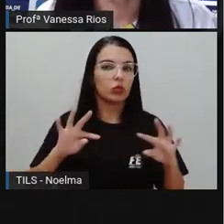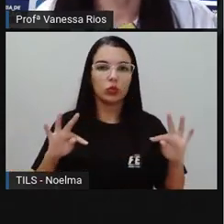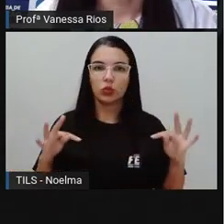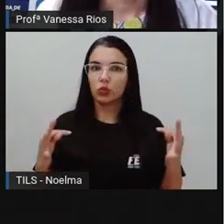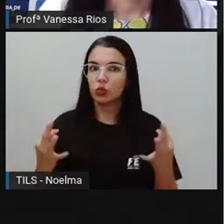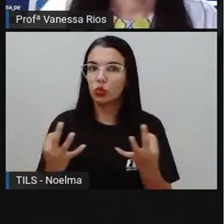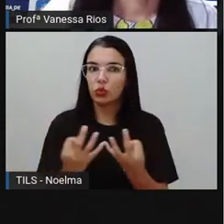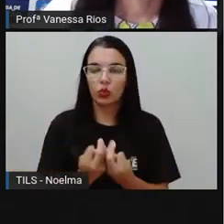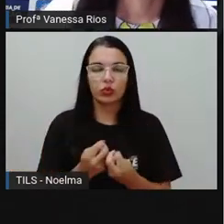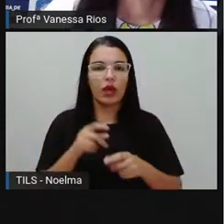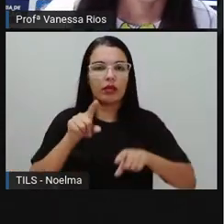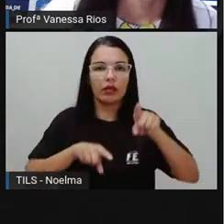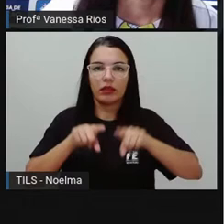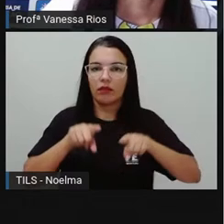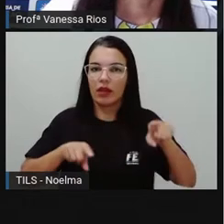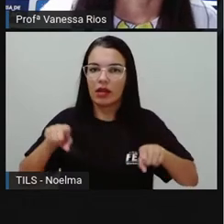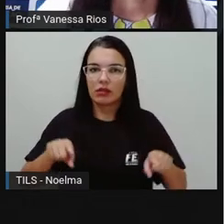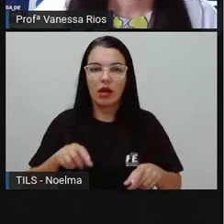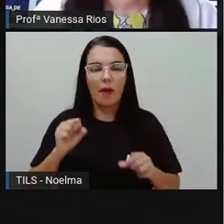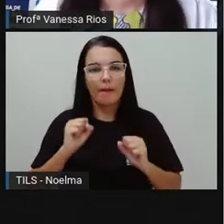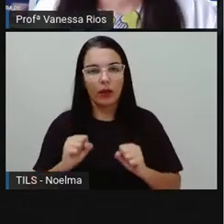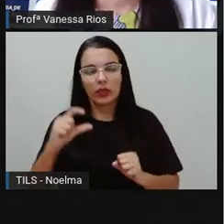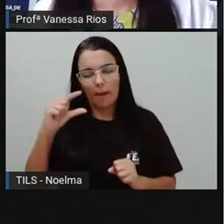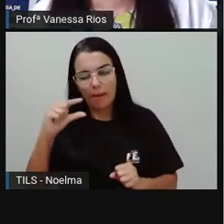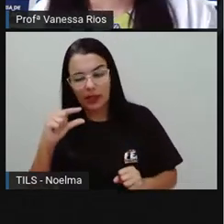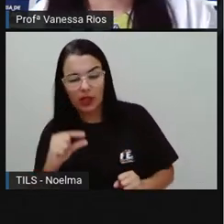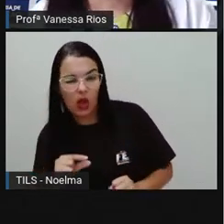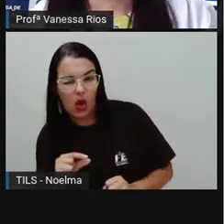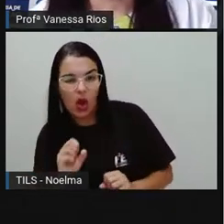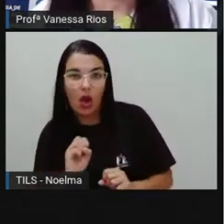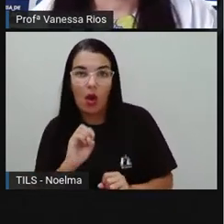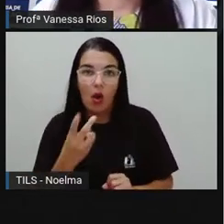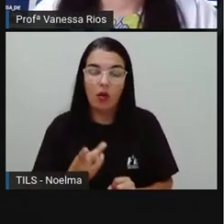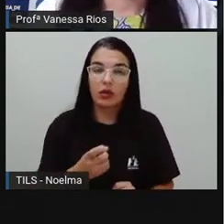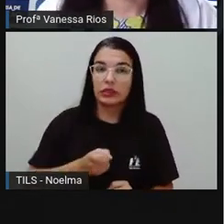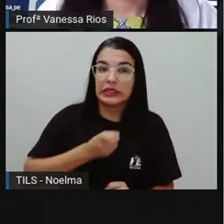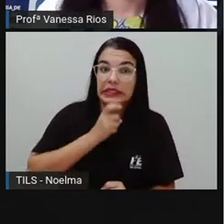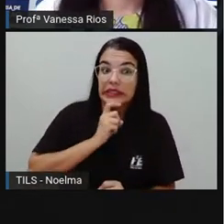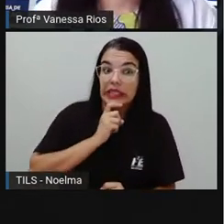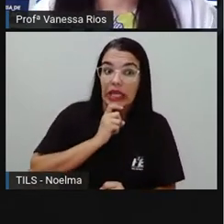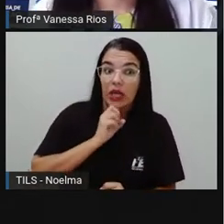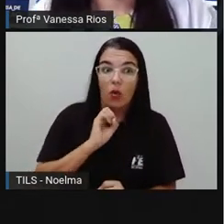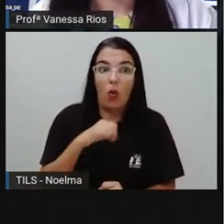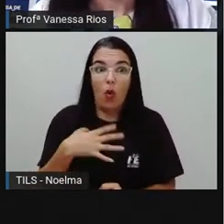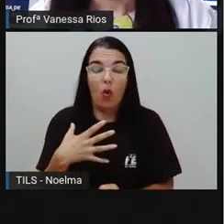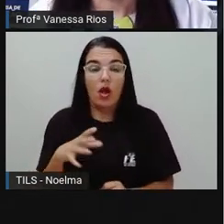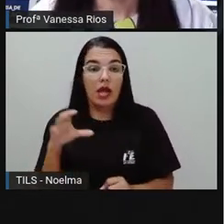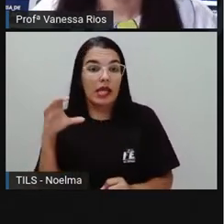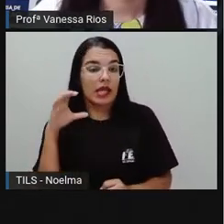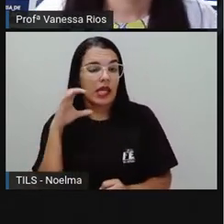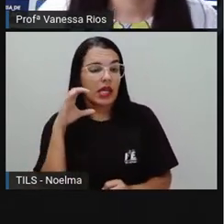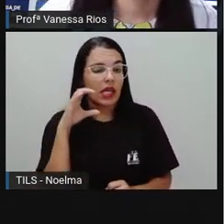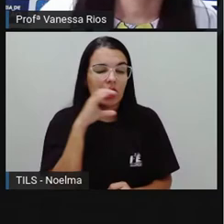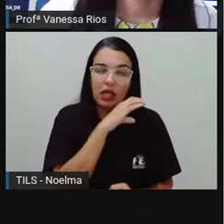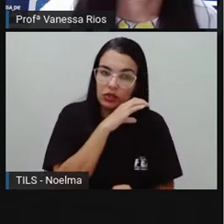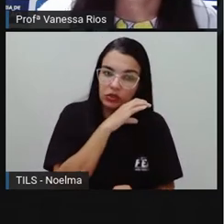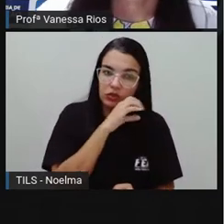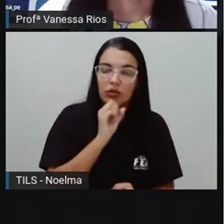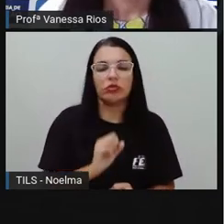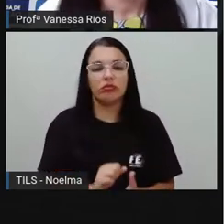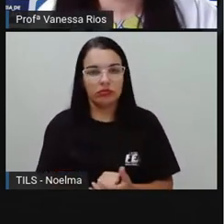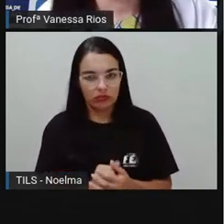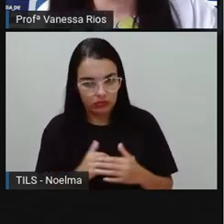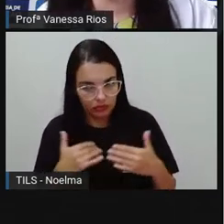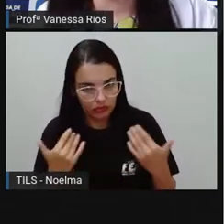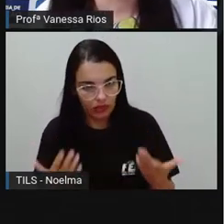variação. Da temperatura menor para uma temperatura maior, então mais quente, mais calor, ou também o inverso,